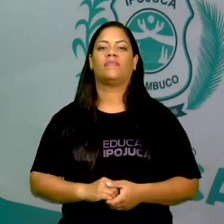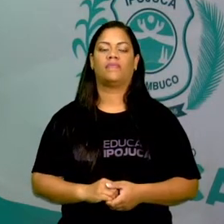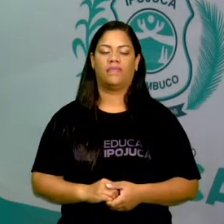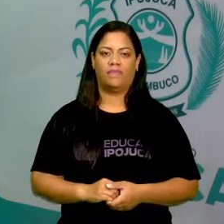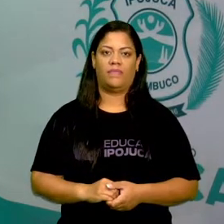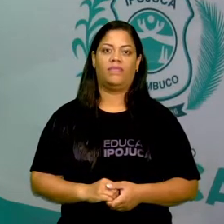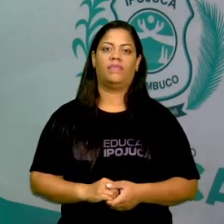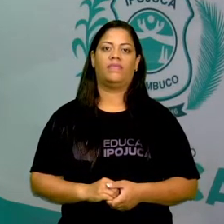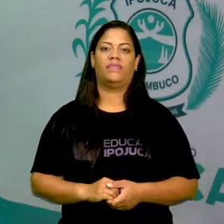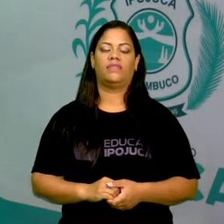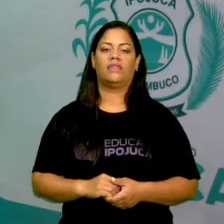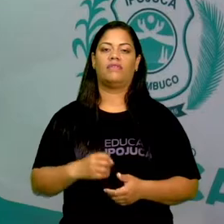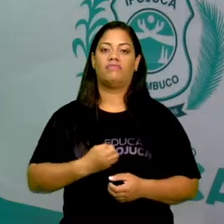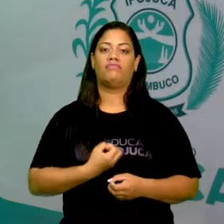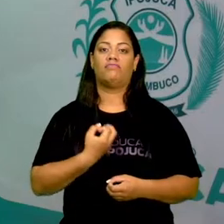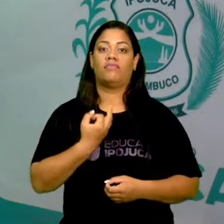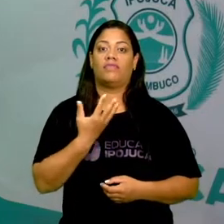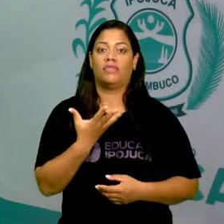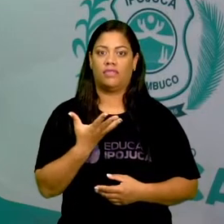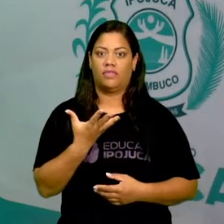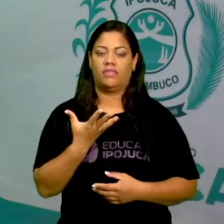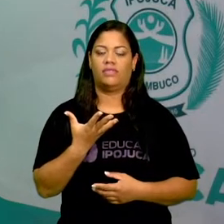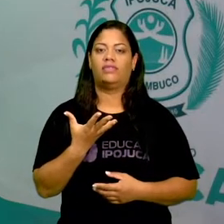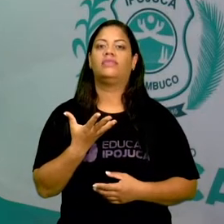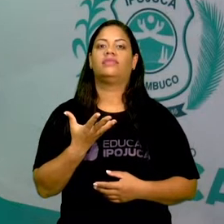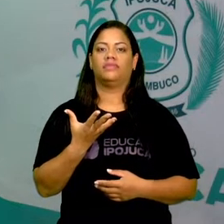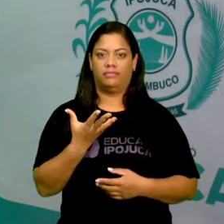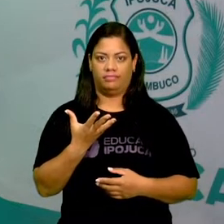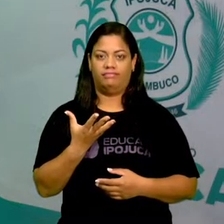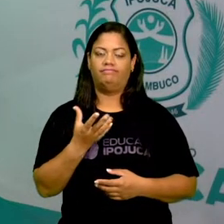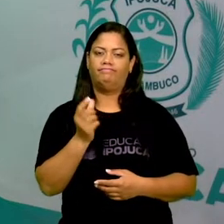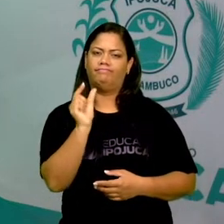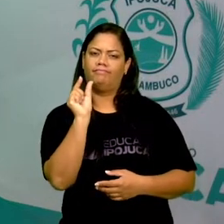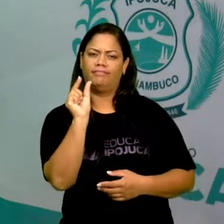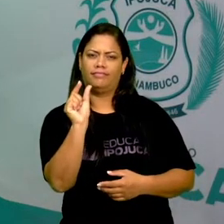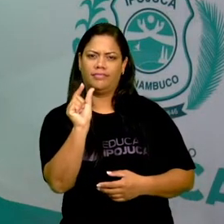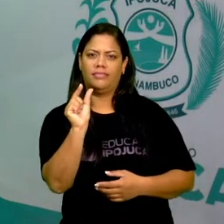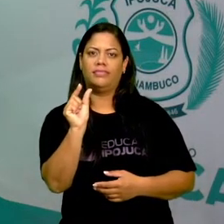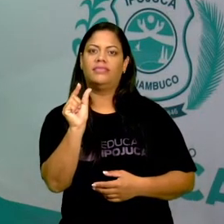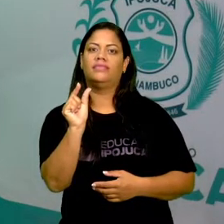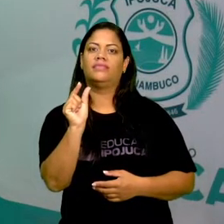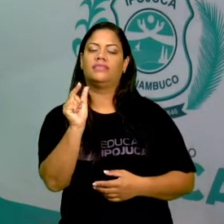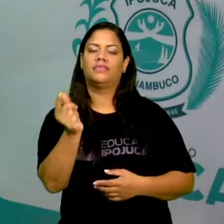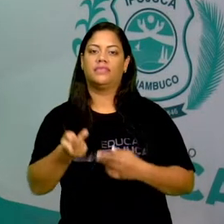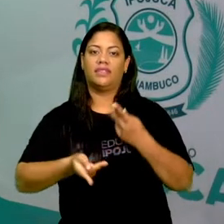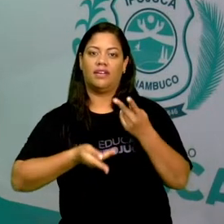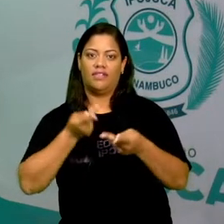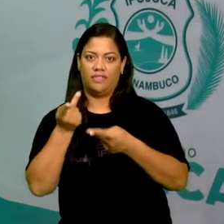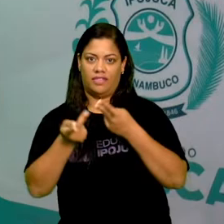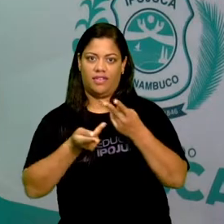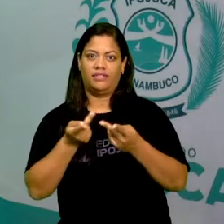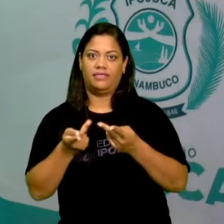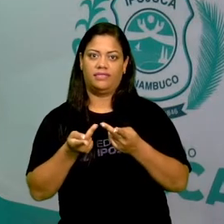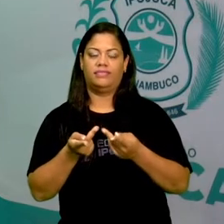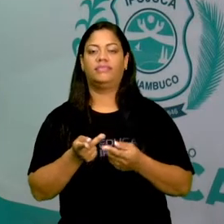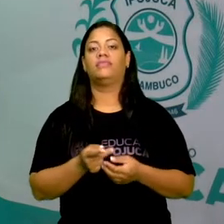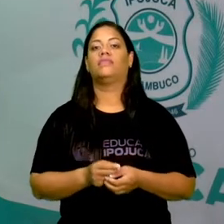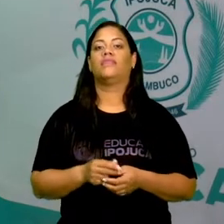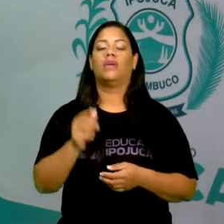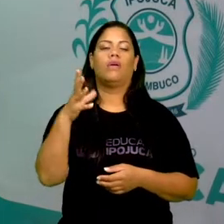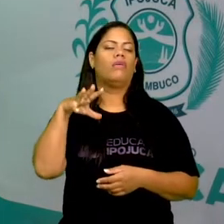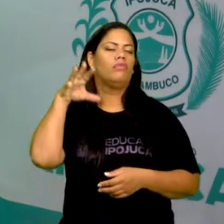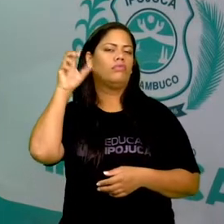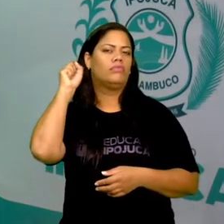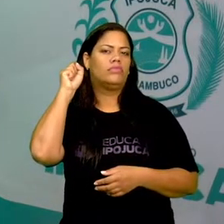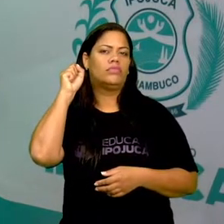dar uma tonalidade na sílaba. Então, esse acento vai deixar o som